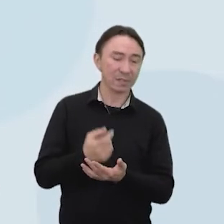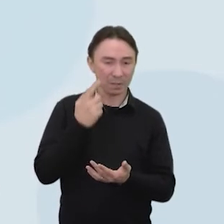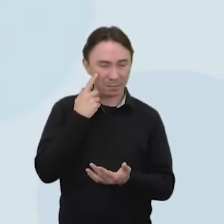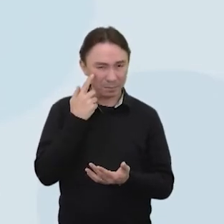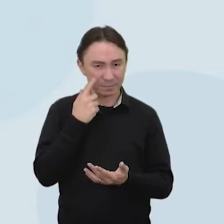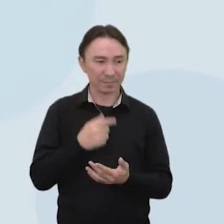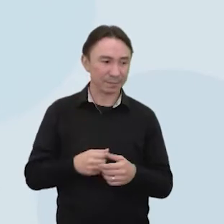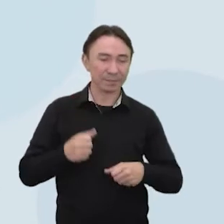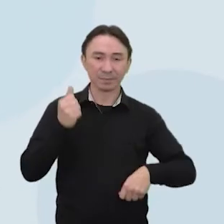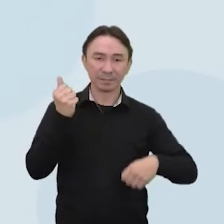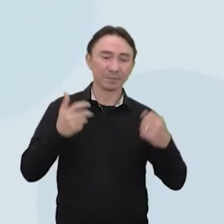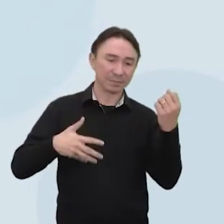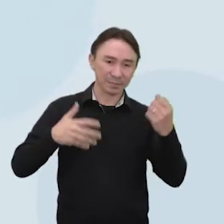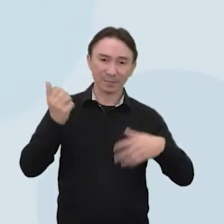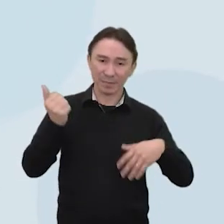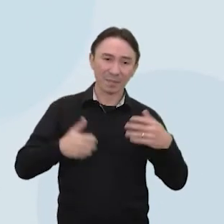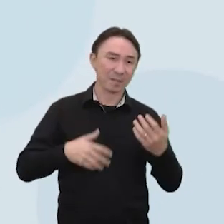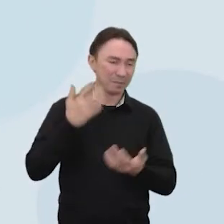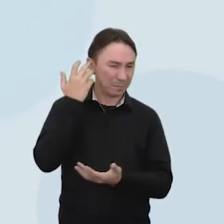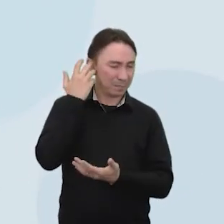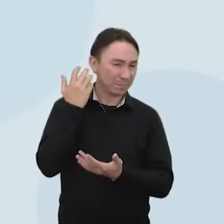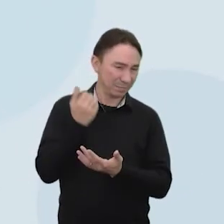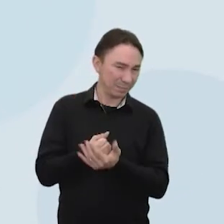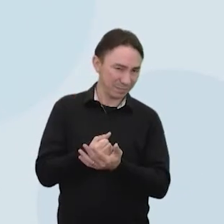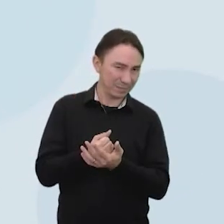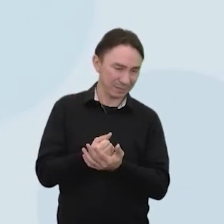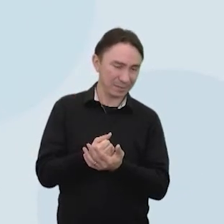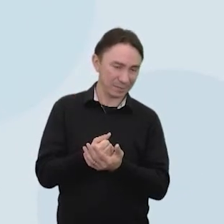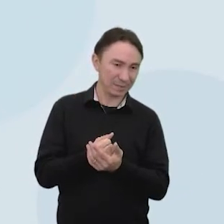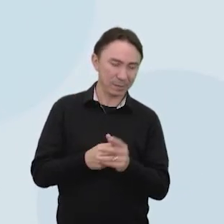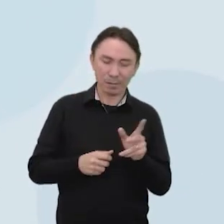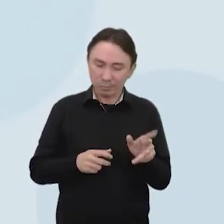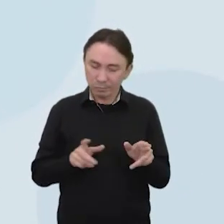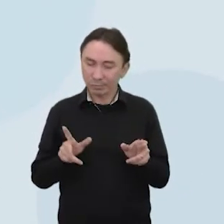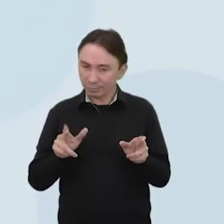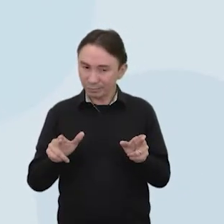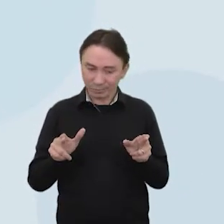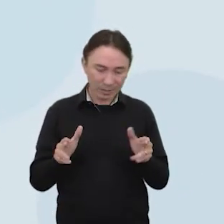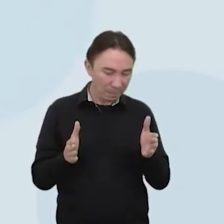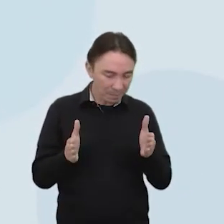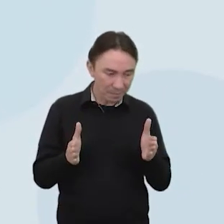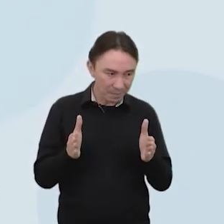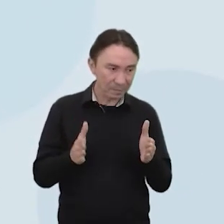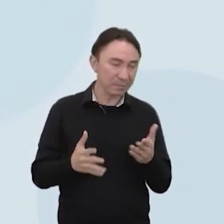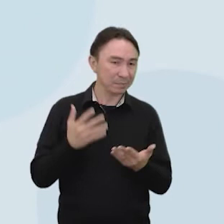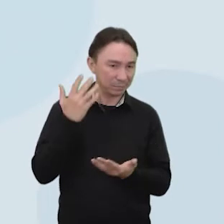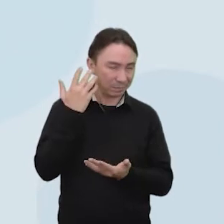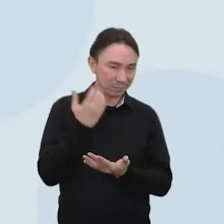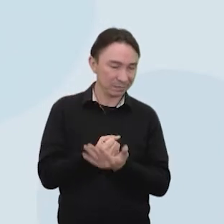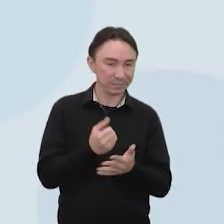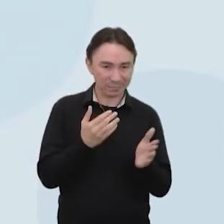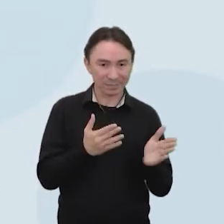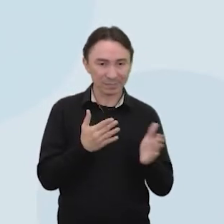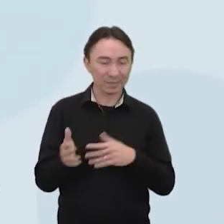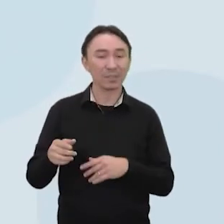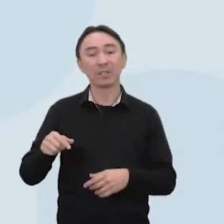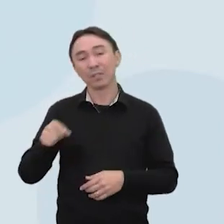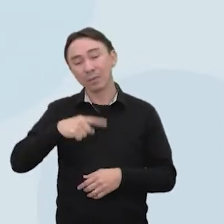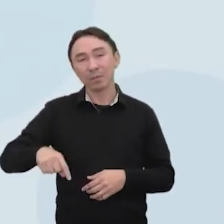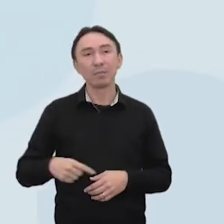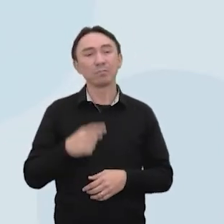pessoal? Esse podcast é um pouco maior. Nós fizemos aqui um recorte para fazer essa primeira mobilização, para a gente pensar